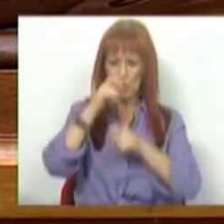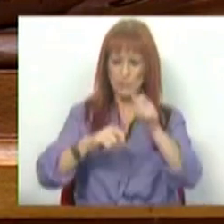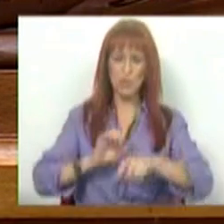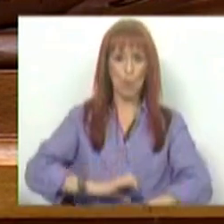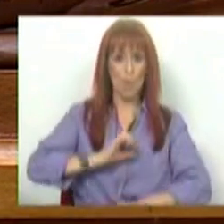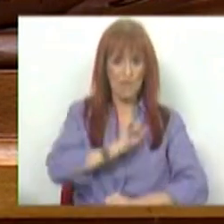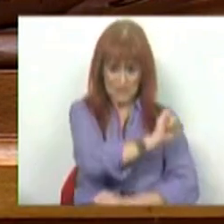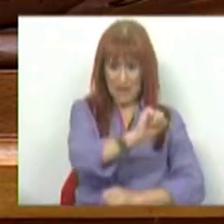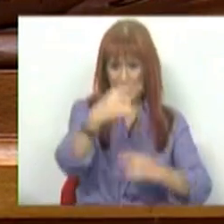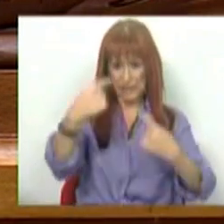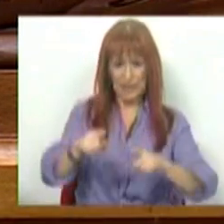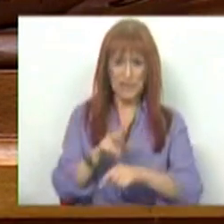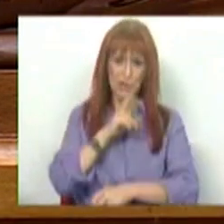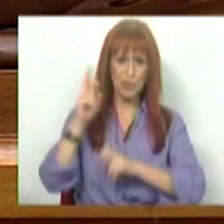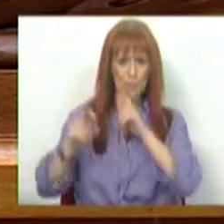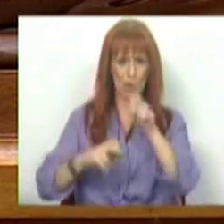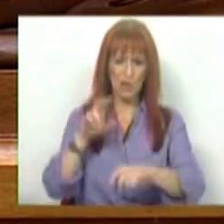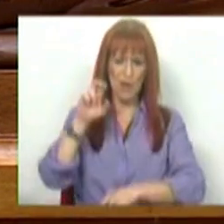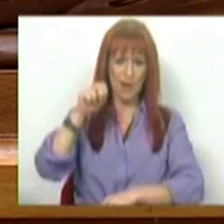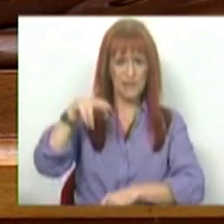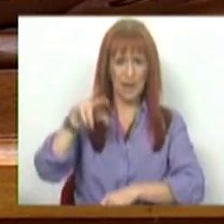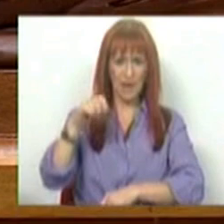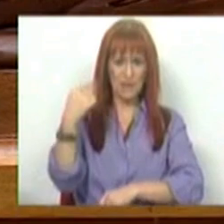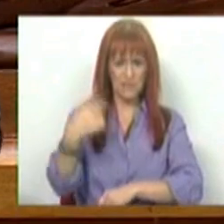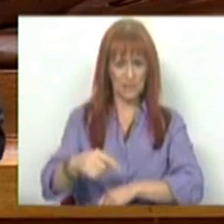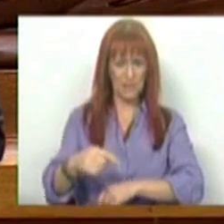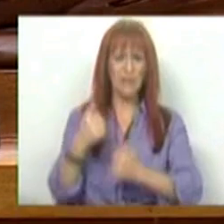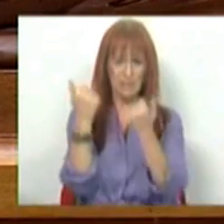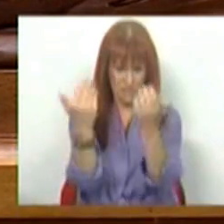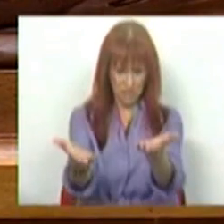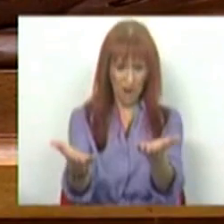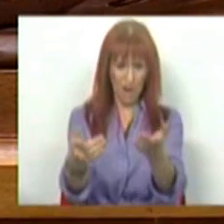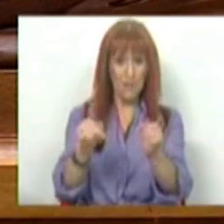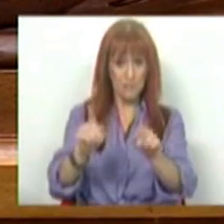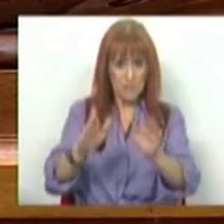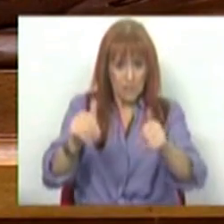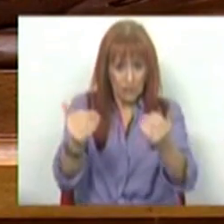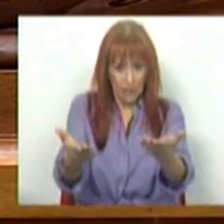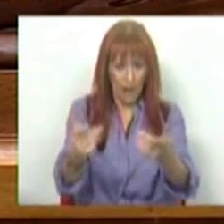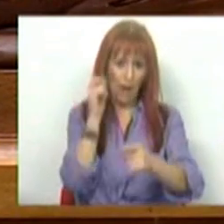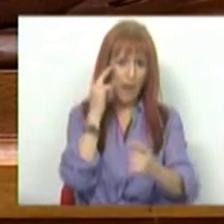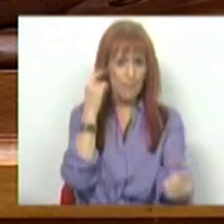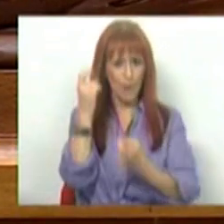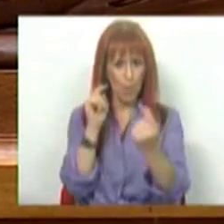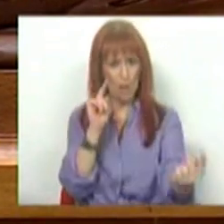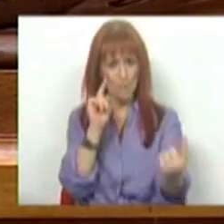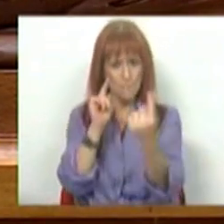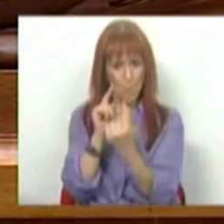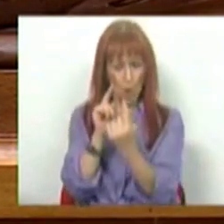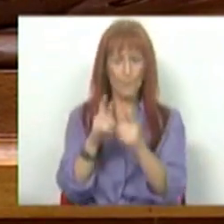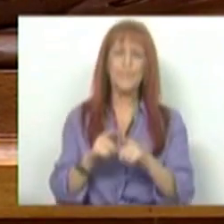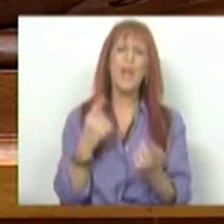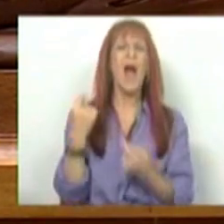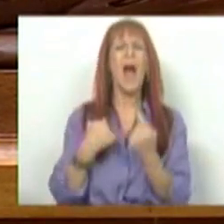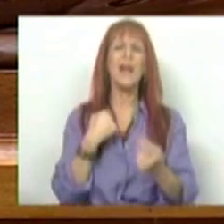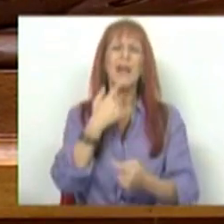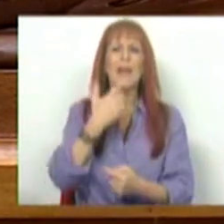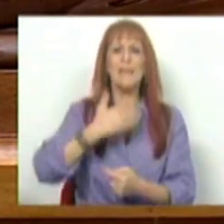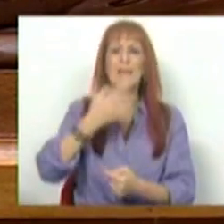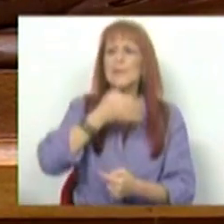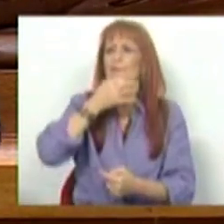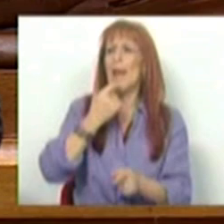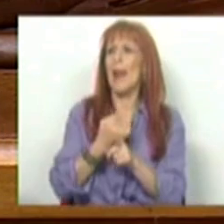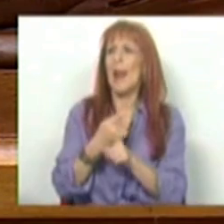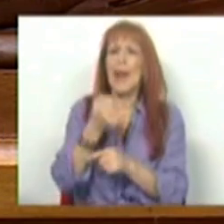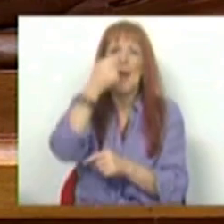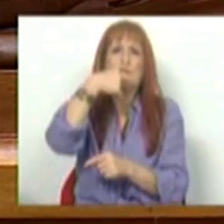confiança deles nas respostas que o Serviço Nacional de Saúde dá e deve dar a quem o procura. Há quem leve os dias a falar